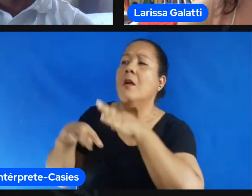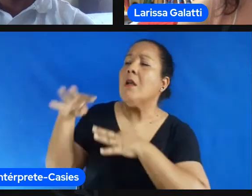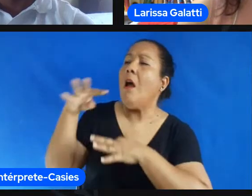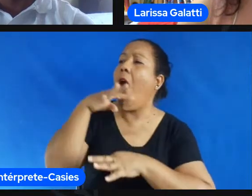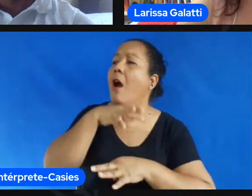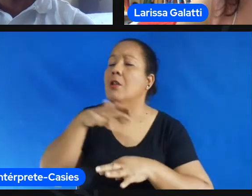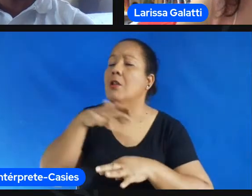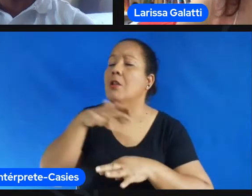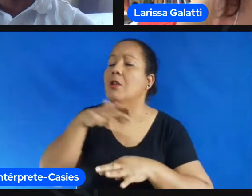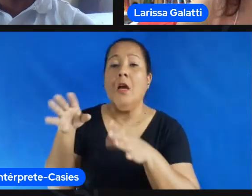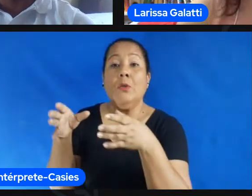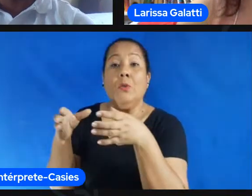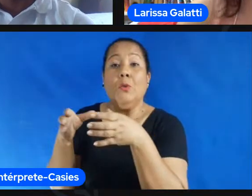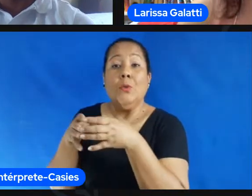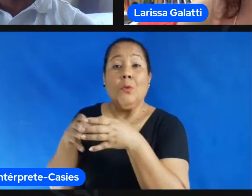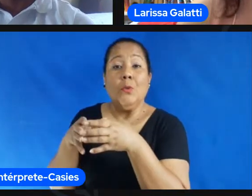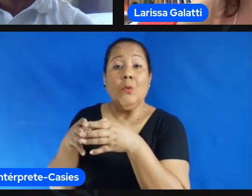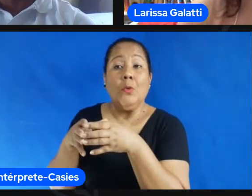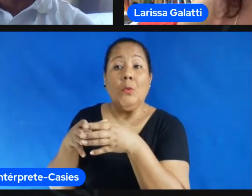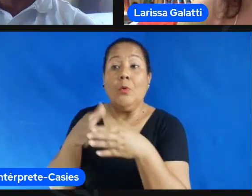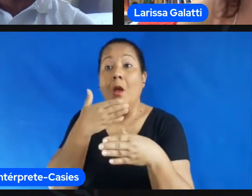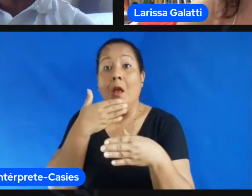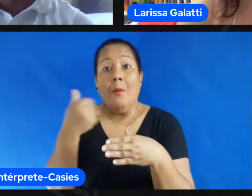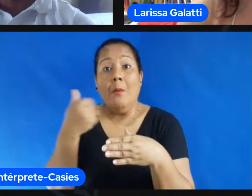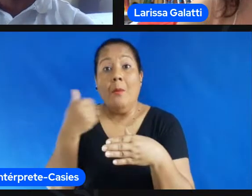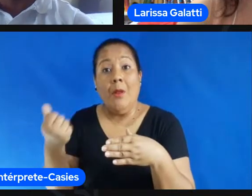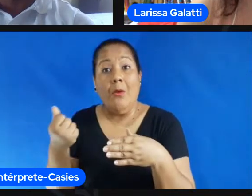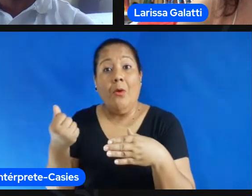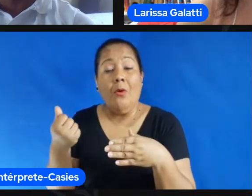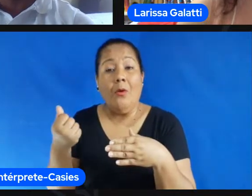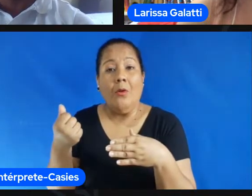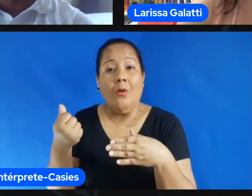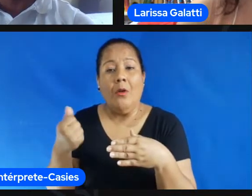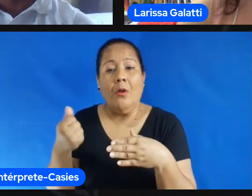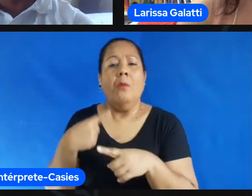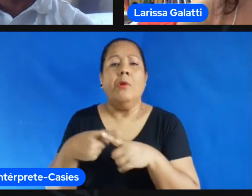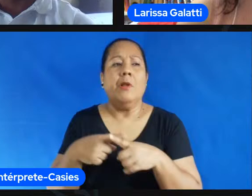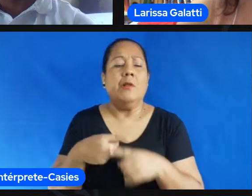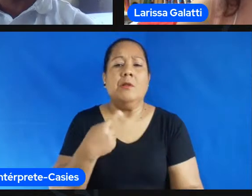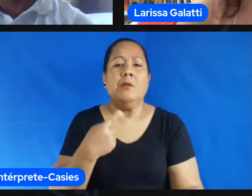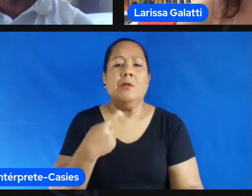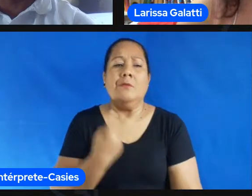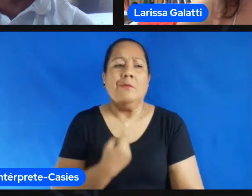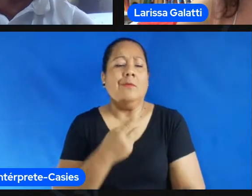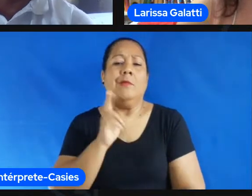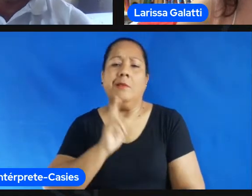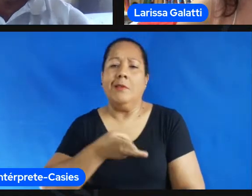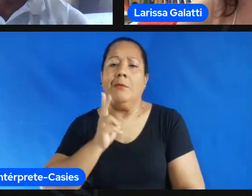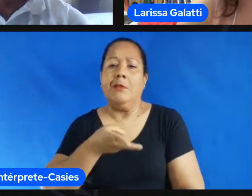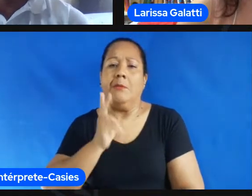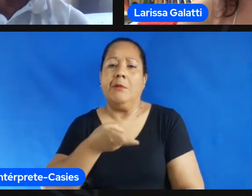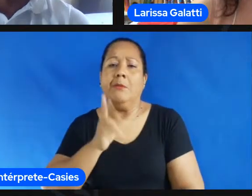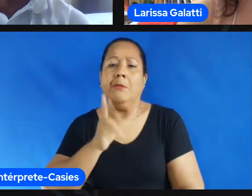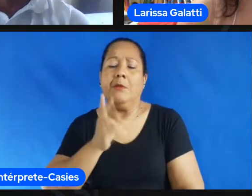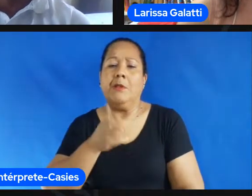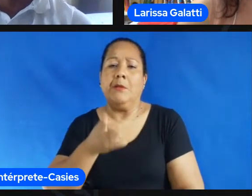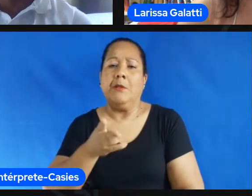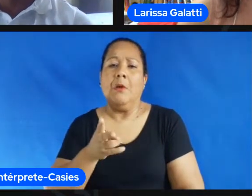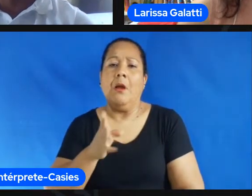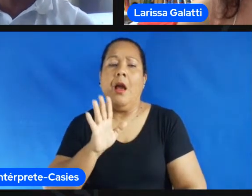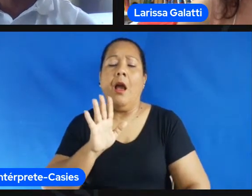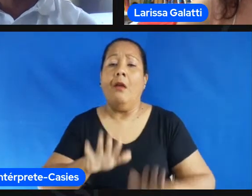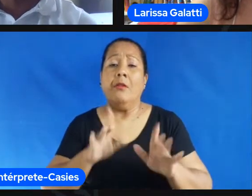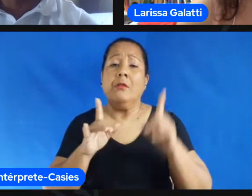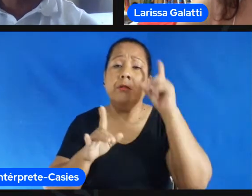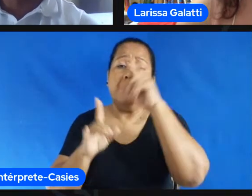quando tem pra usar no dia a dia é muito difícil mesmo né profissional de educação física trabalha muitas horas pra ter vida digna não tô